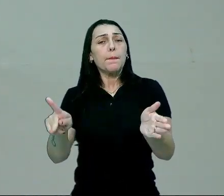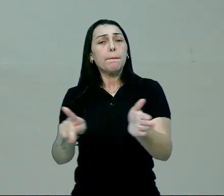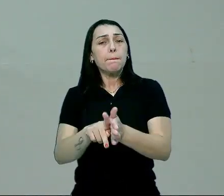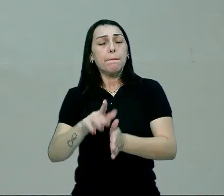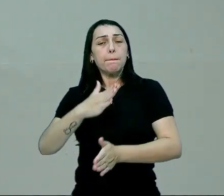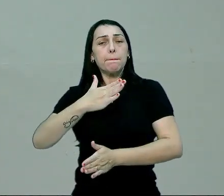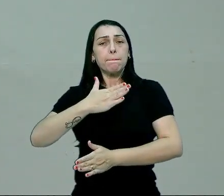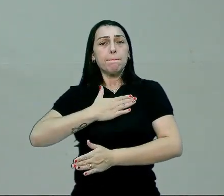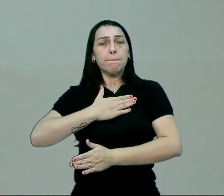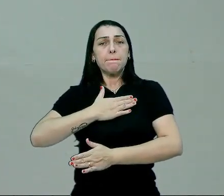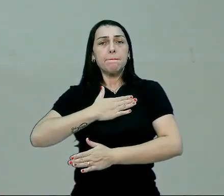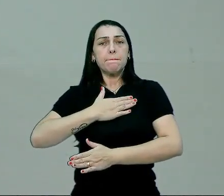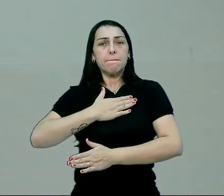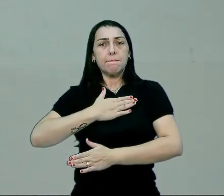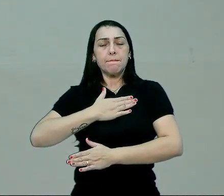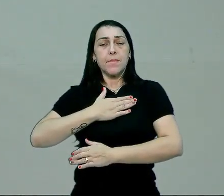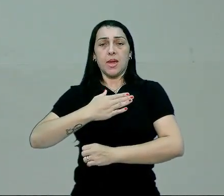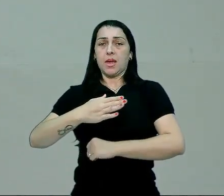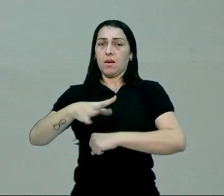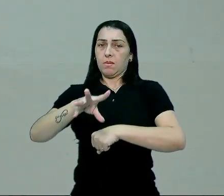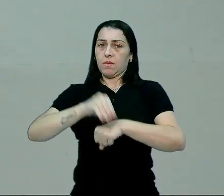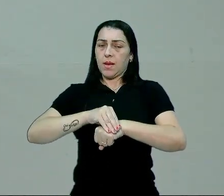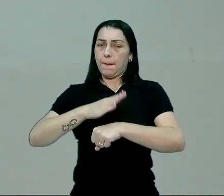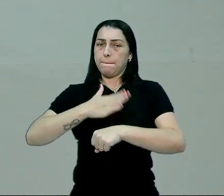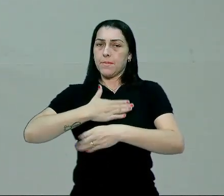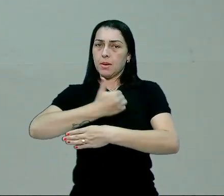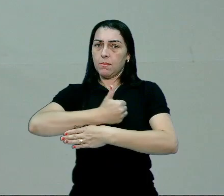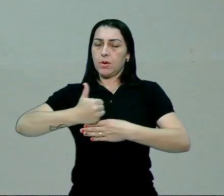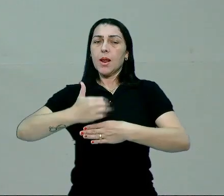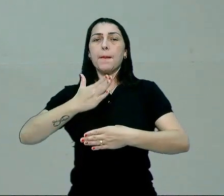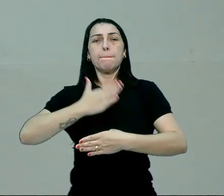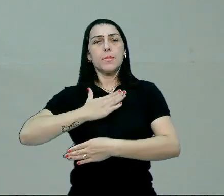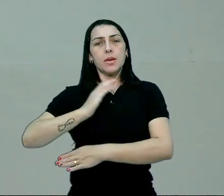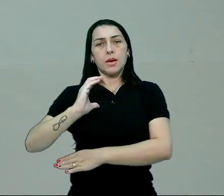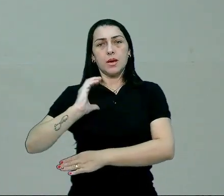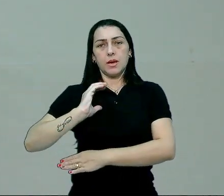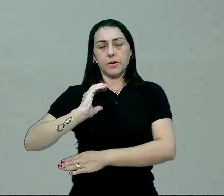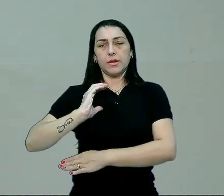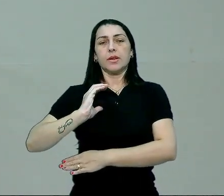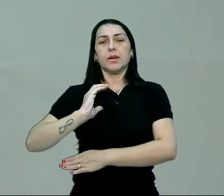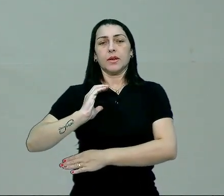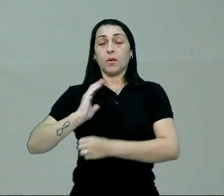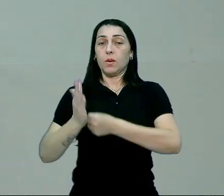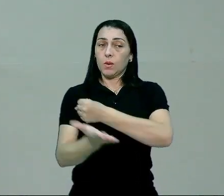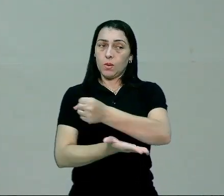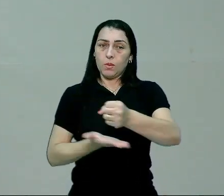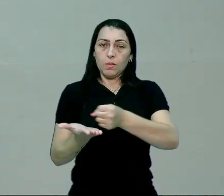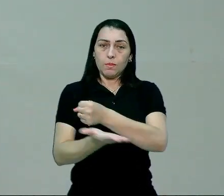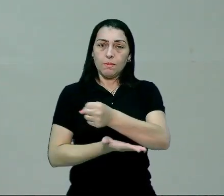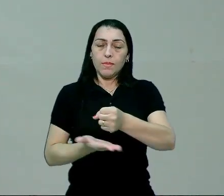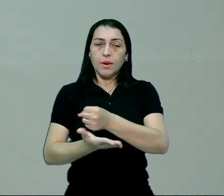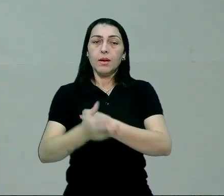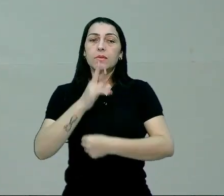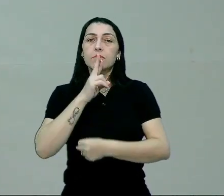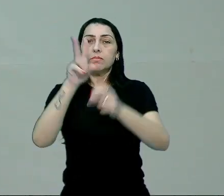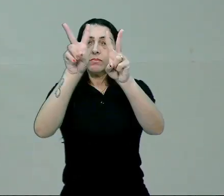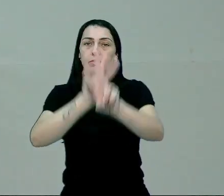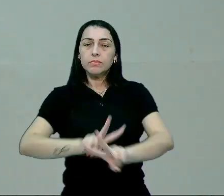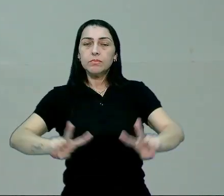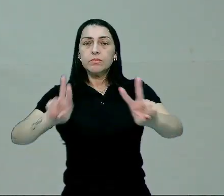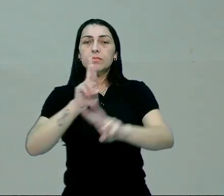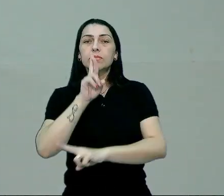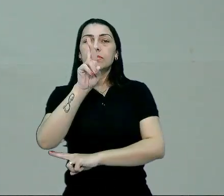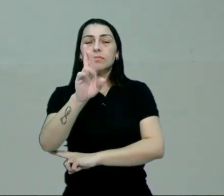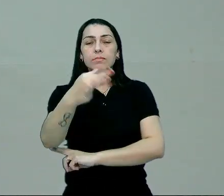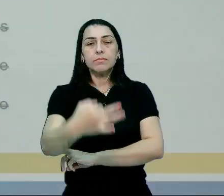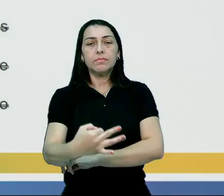conta dos meus princípios, a minha moral e a minha ética. Com base nisso, vamos visualizar